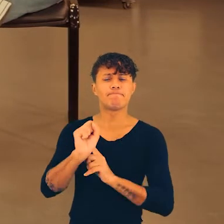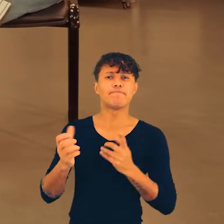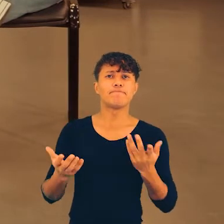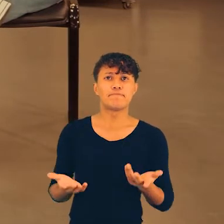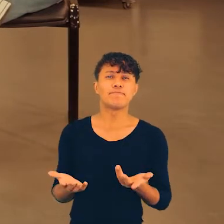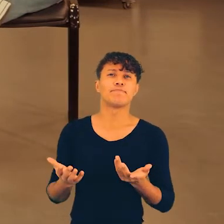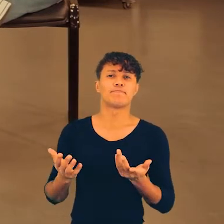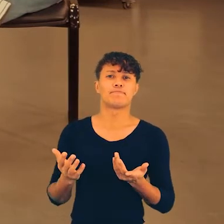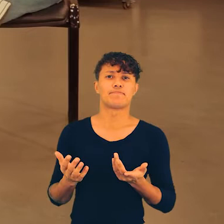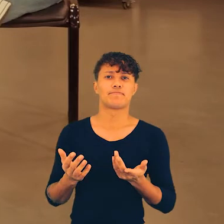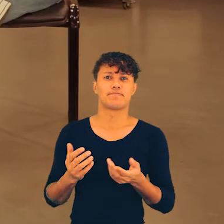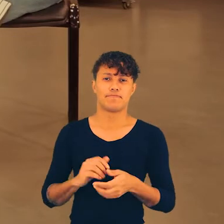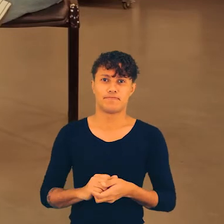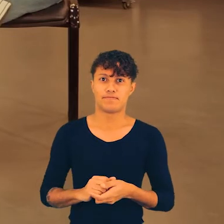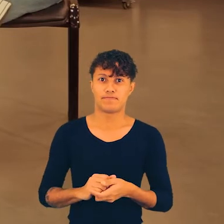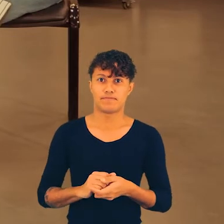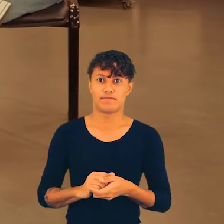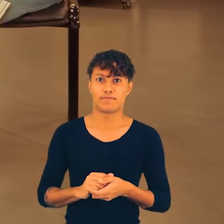essas pautas sociais e tal,